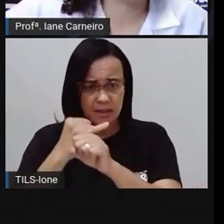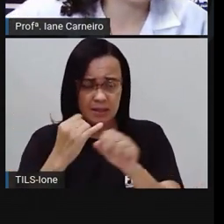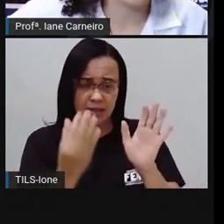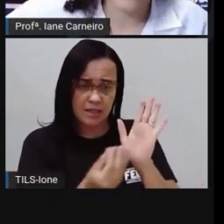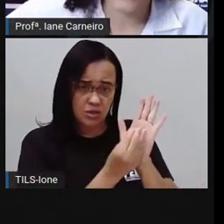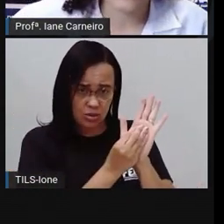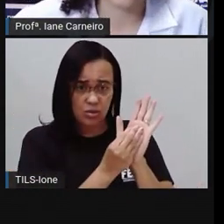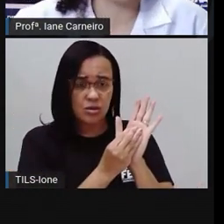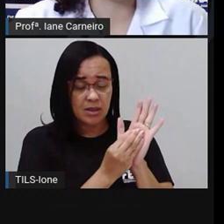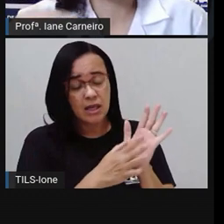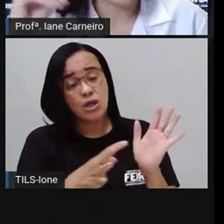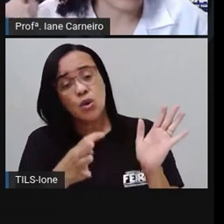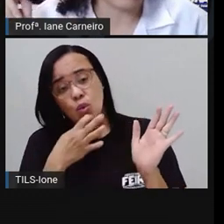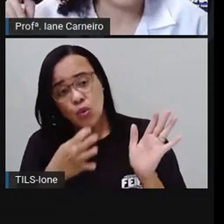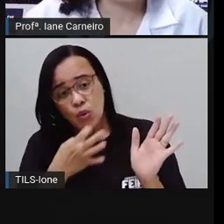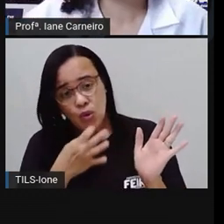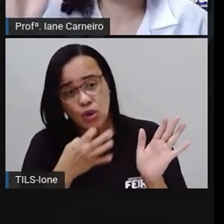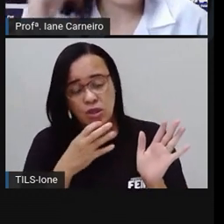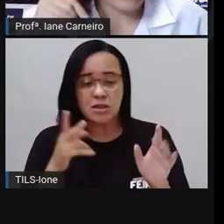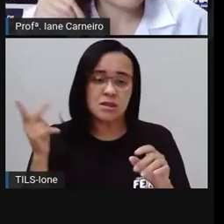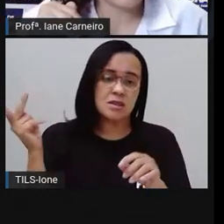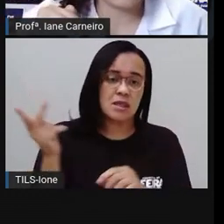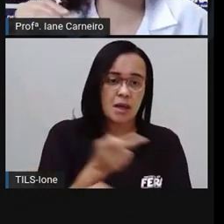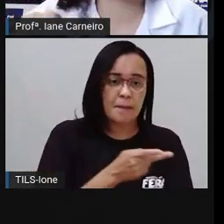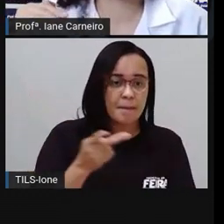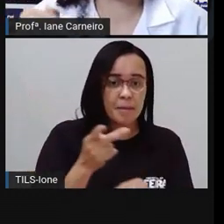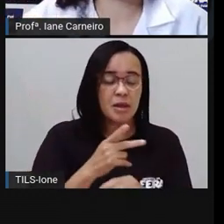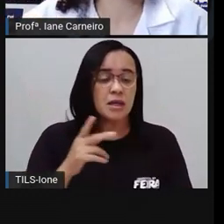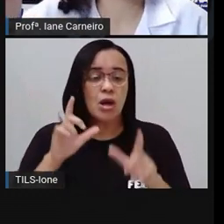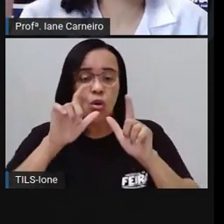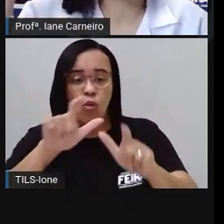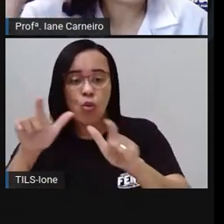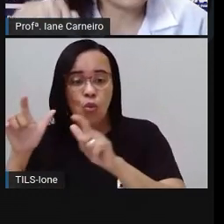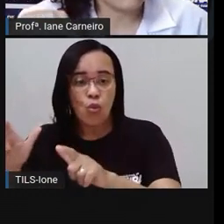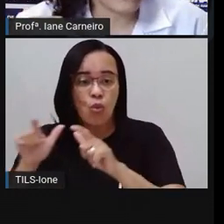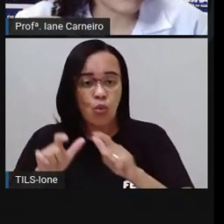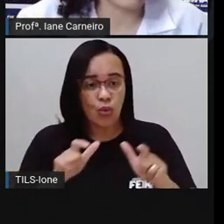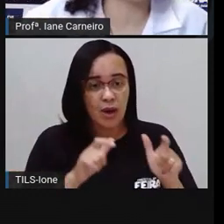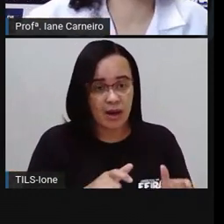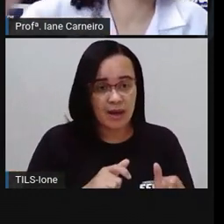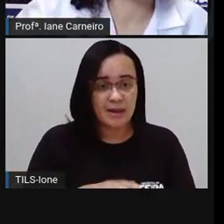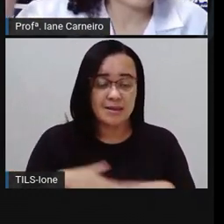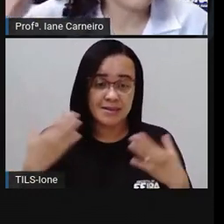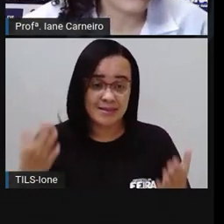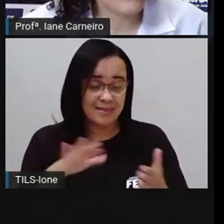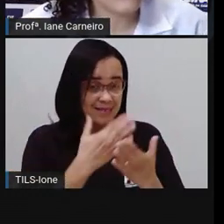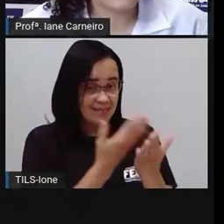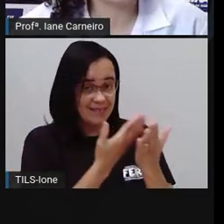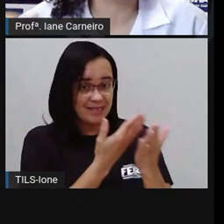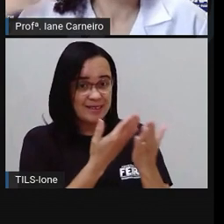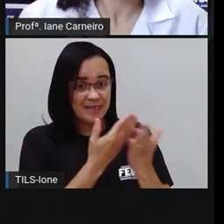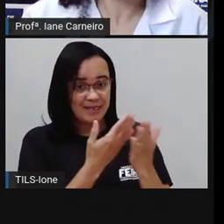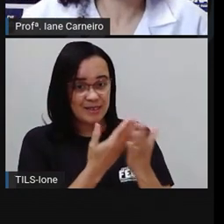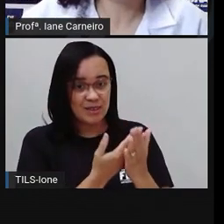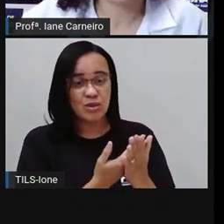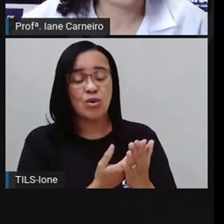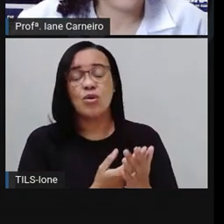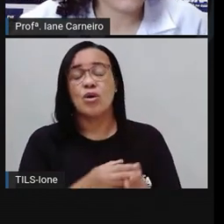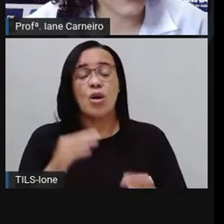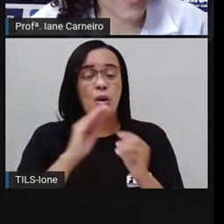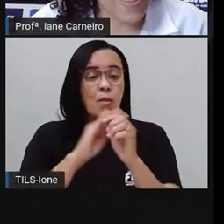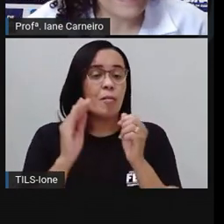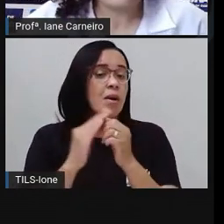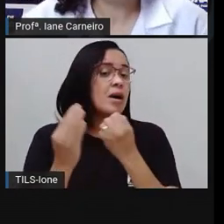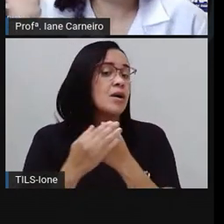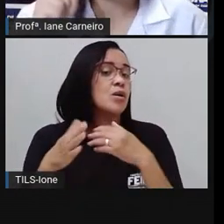conhecer lugares, para a gente explorar. Então, a escola Noide Cerqueira, ela fica aqui em Feira de Santana, lá no Campo Limpo, mas se você não